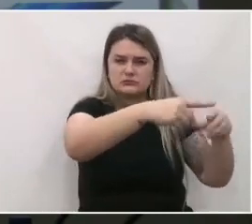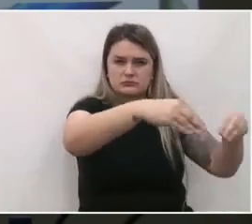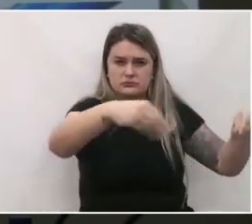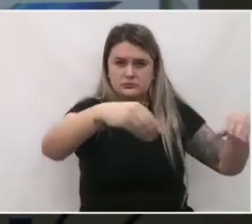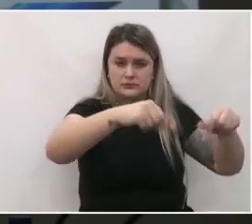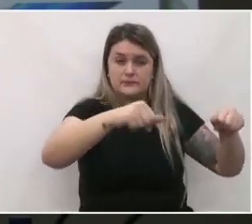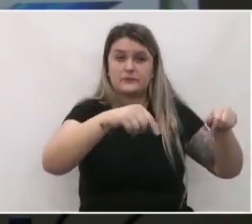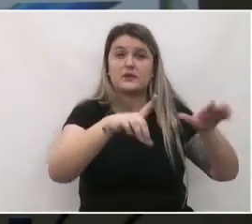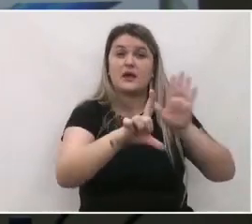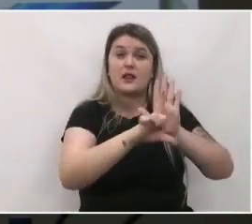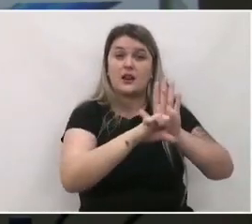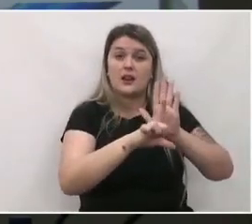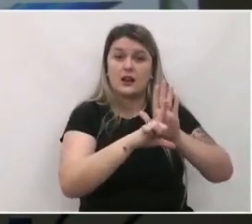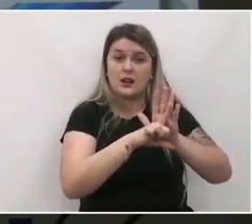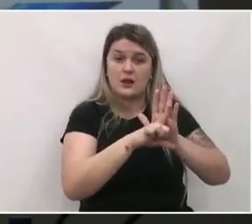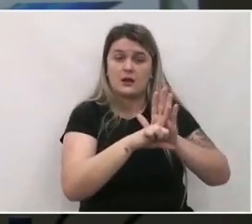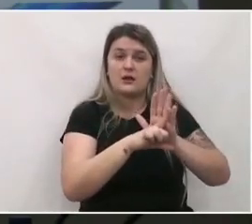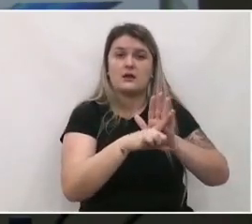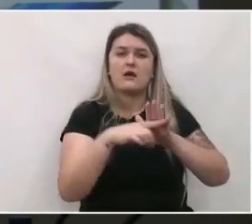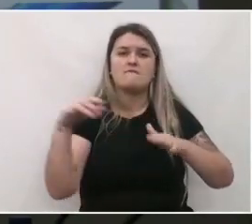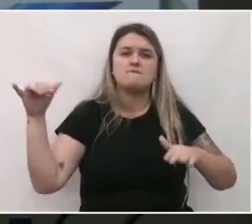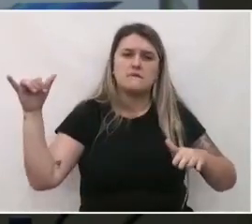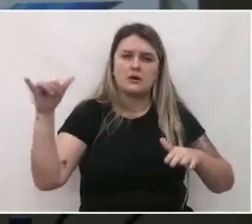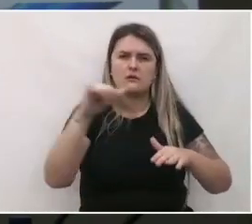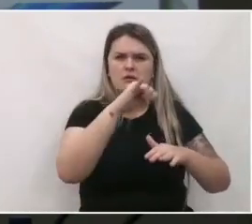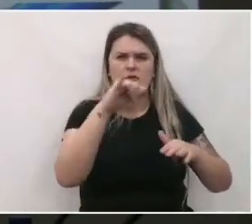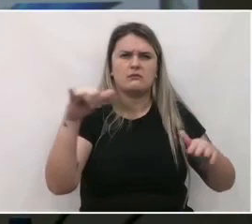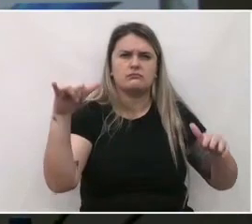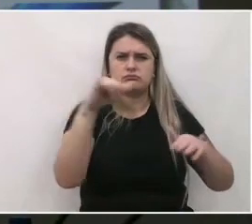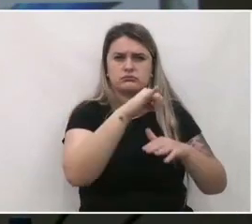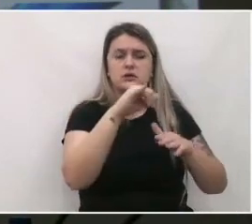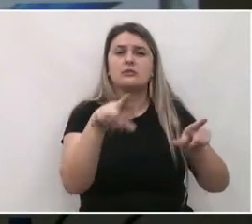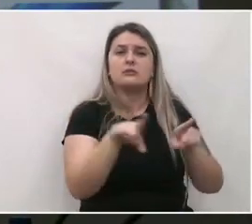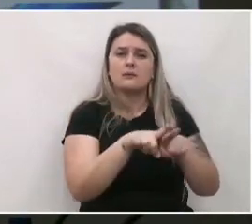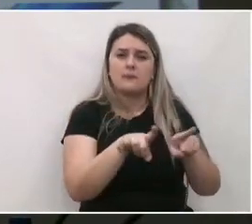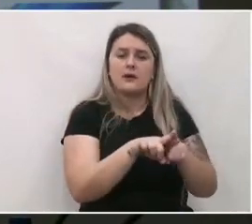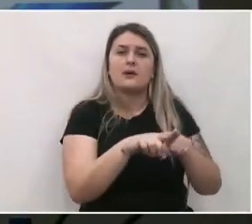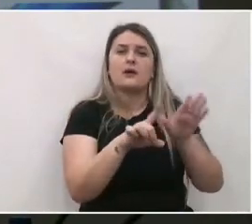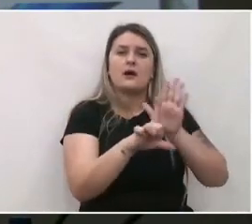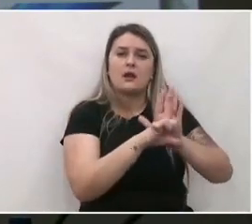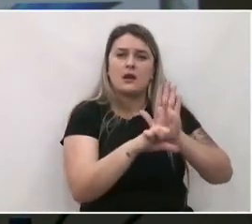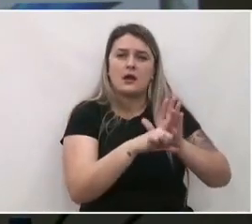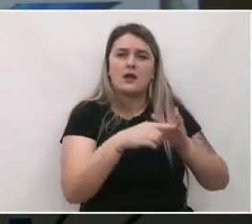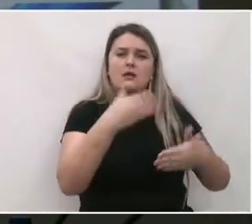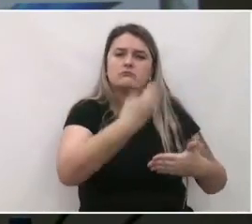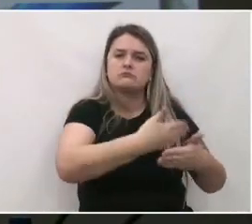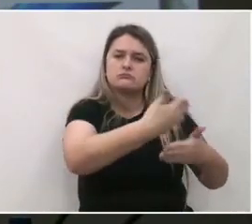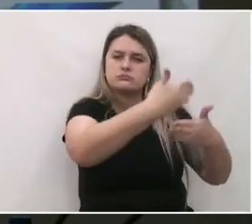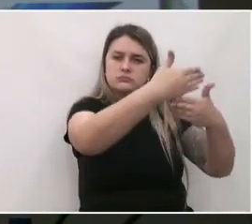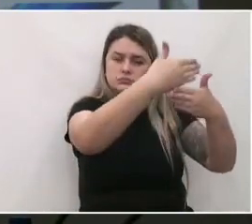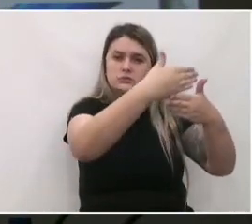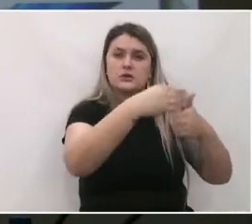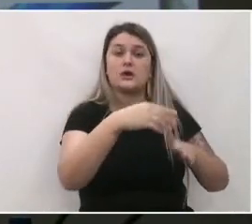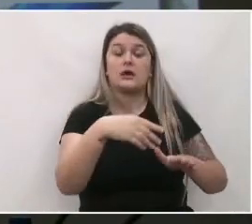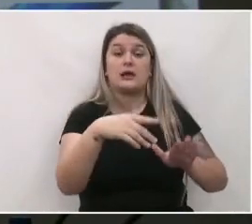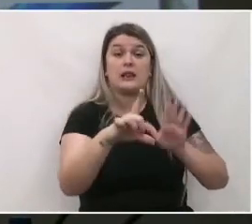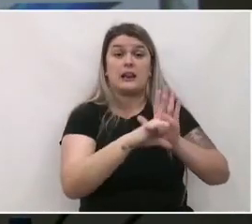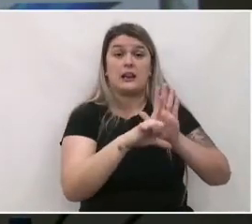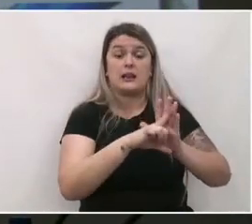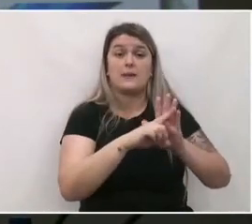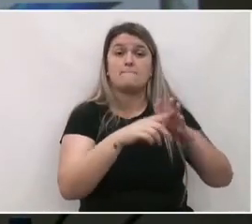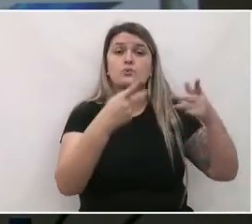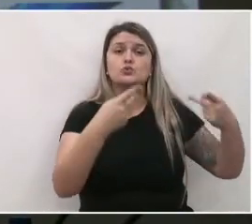minuta da lei do sistema viário, a minuta da lei do código de obras, a minuta da lei do código de posturas